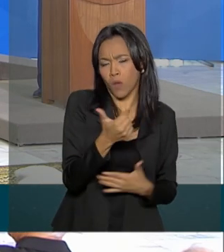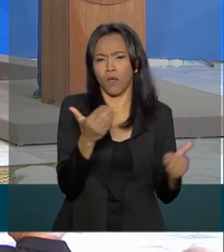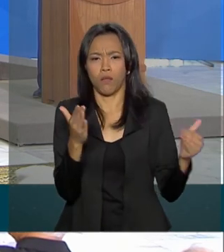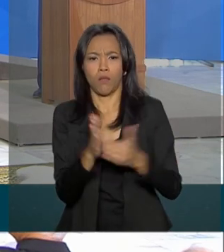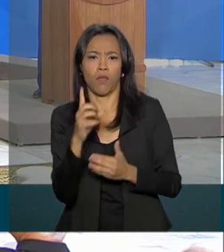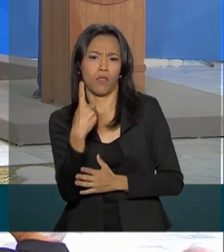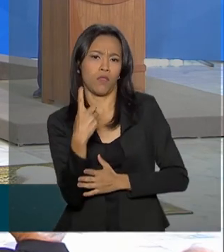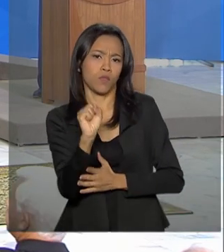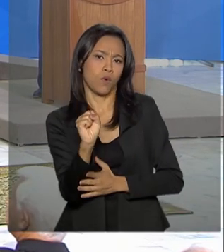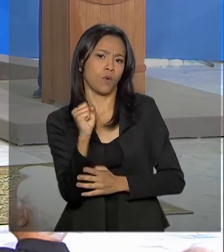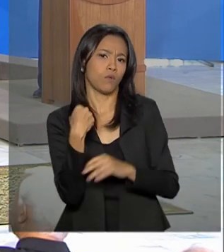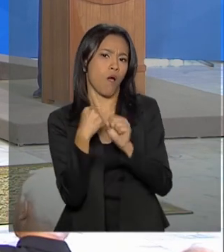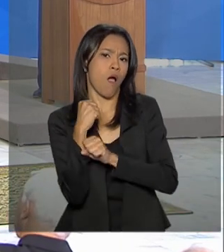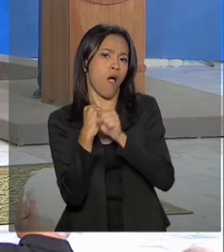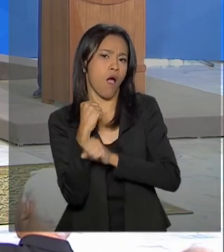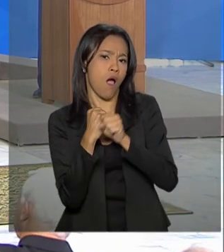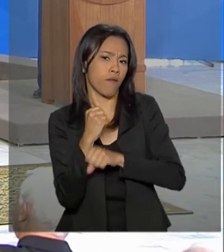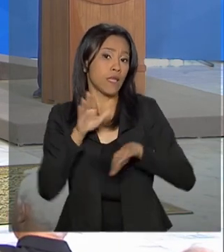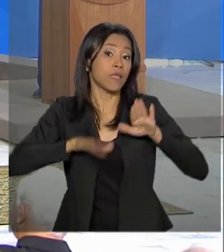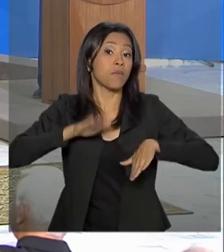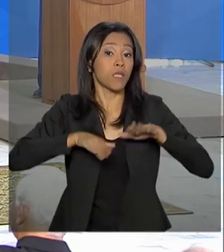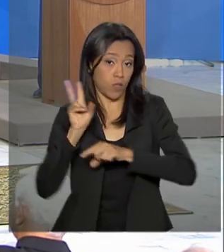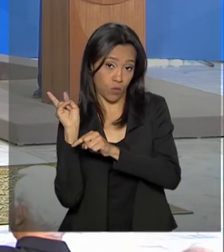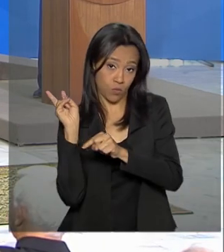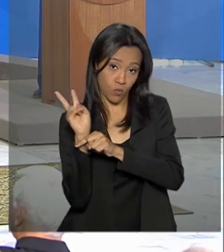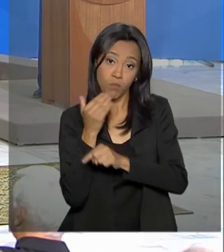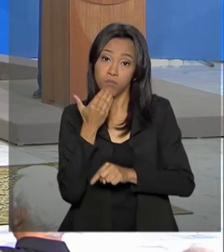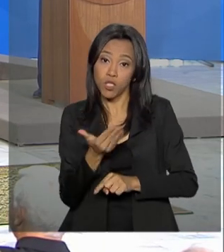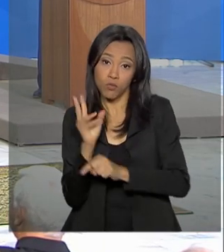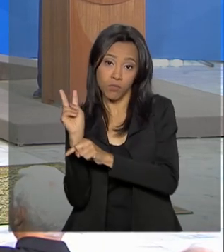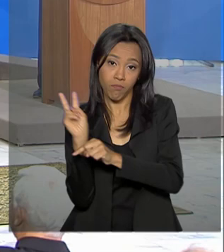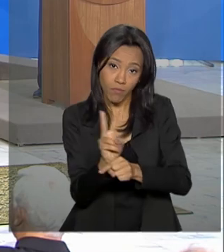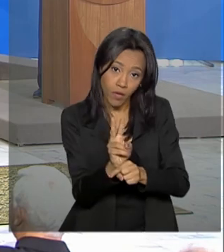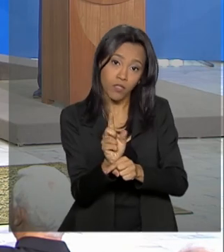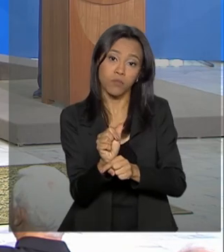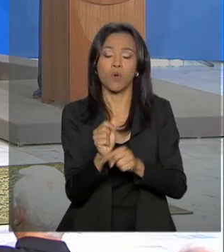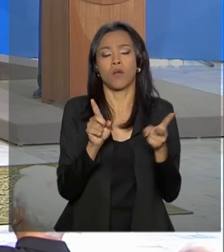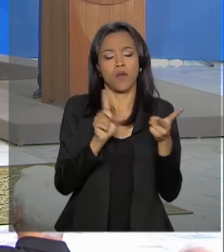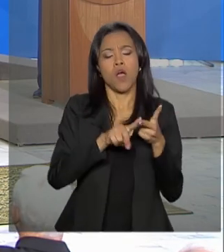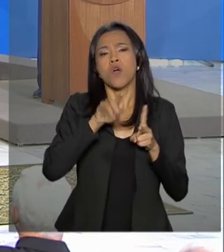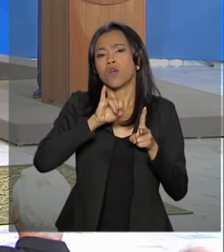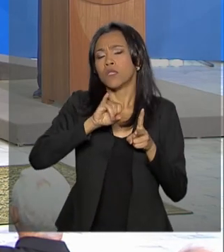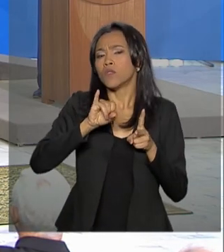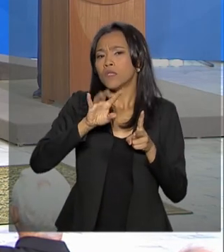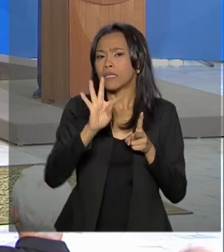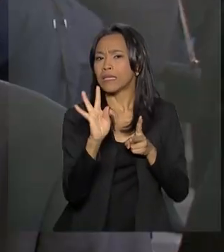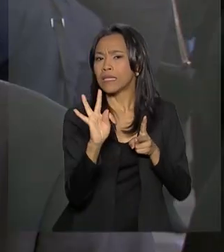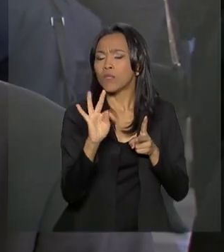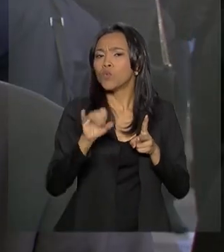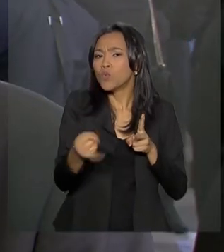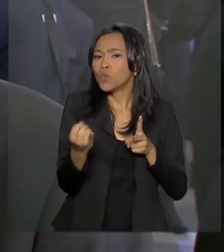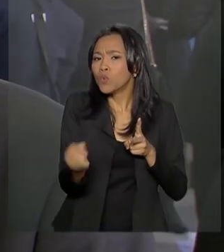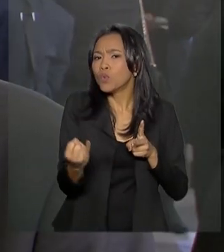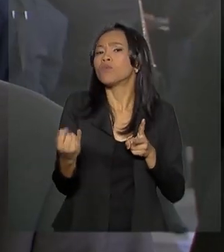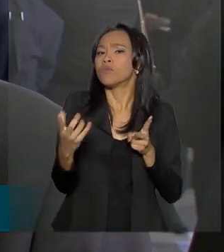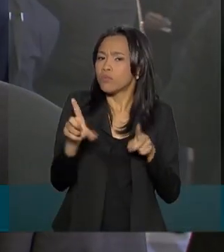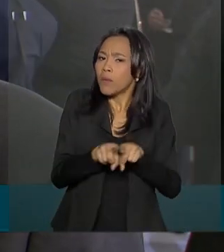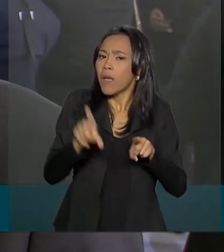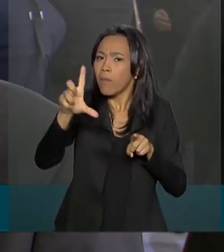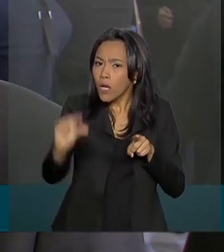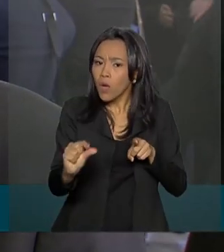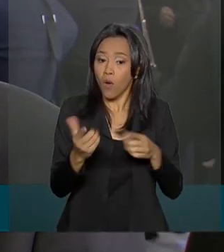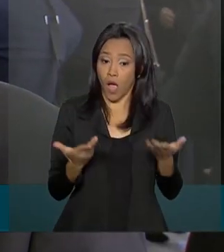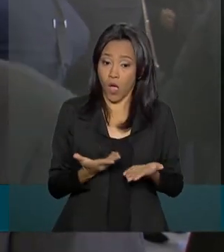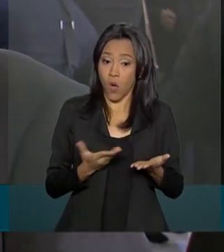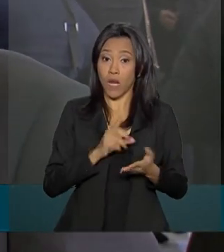do componente desse empréstimo. Há taxas de juros muito competitivas. Se você pagava 100 mil de